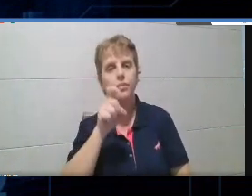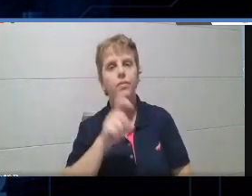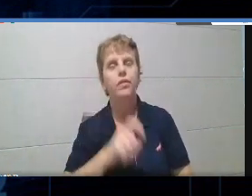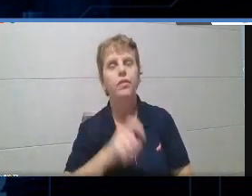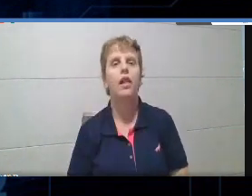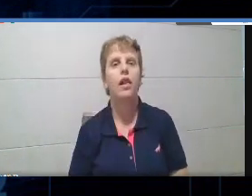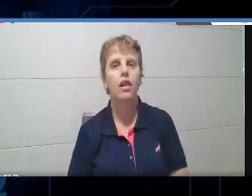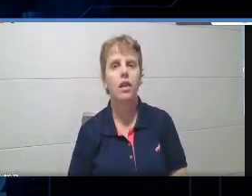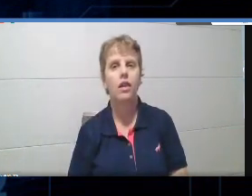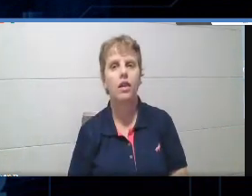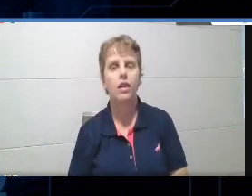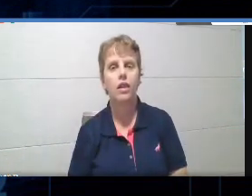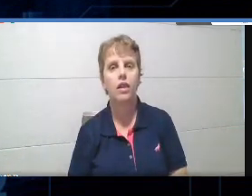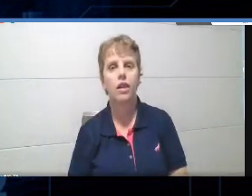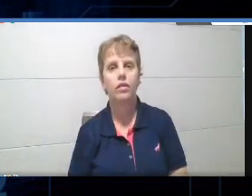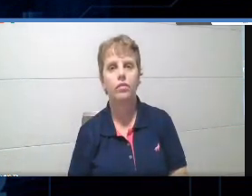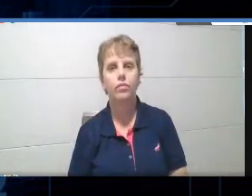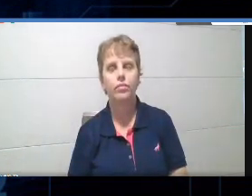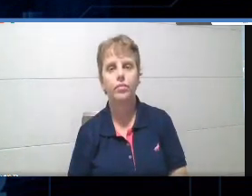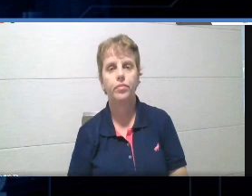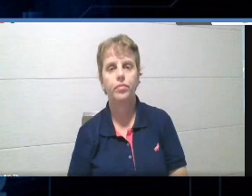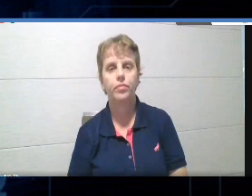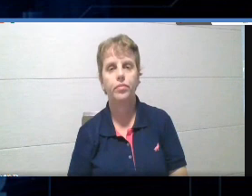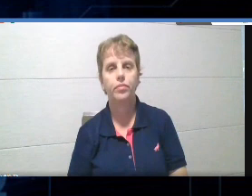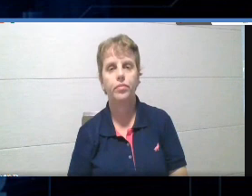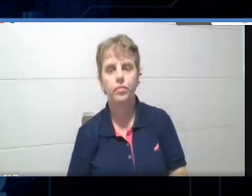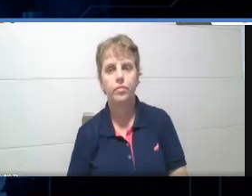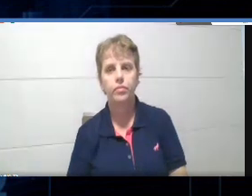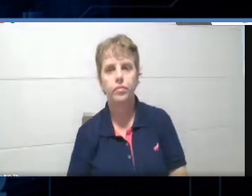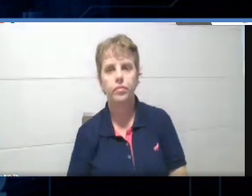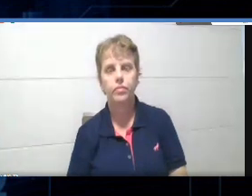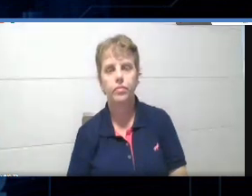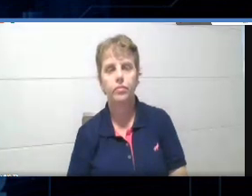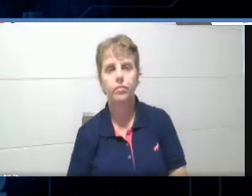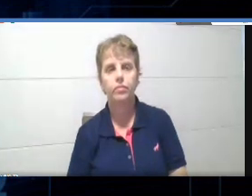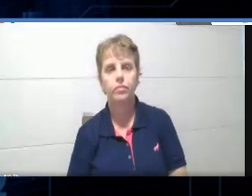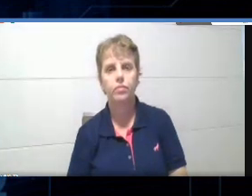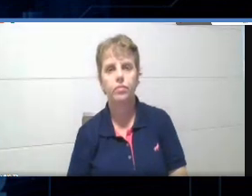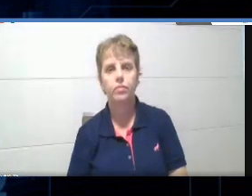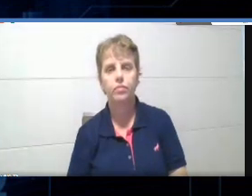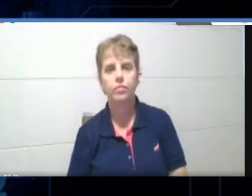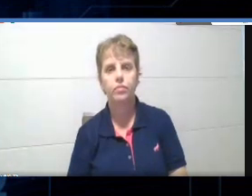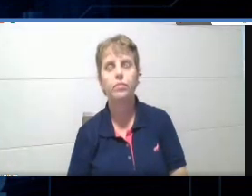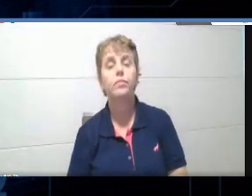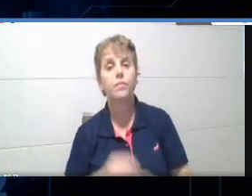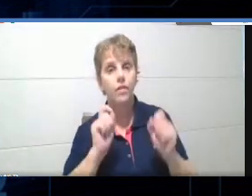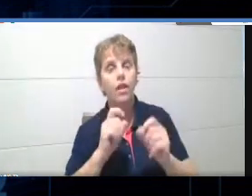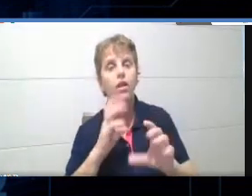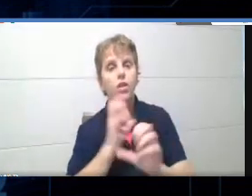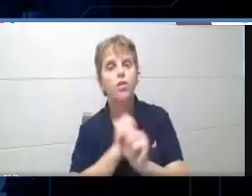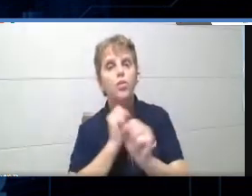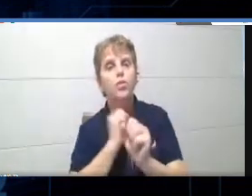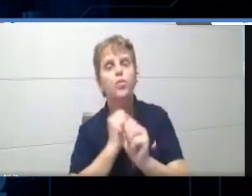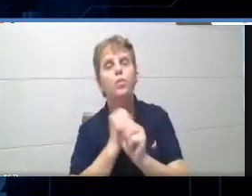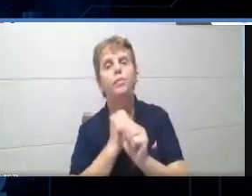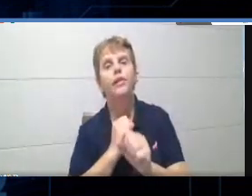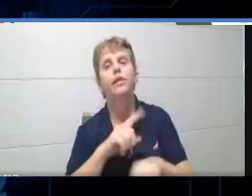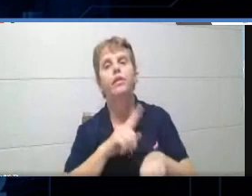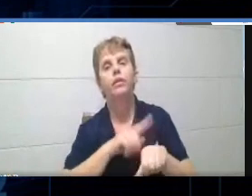Desculpa quem não conseguiu acessar, tá? Vamos lá. Start. Ele dá uma contagem regressiva.